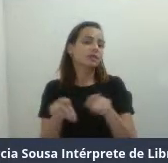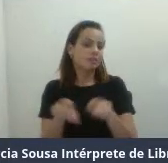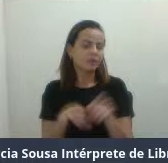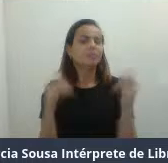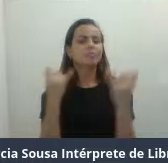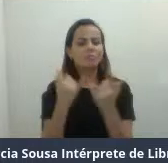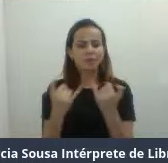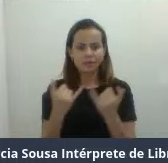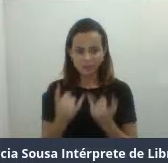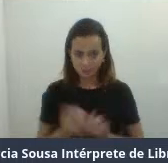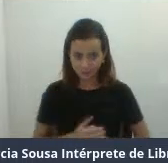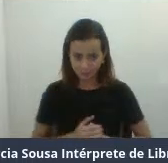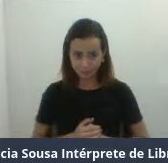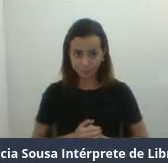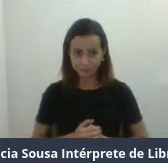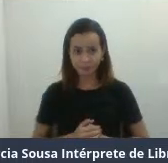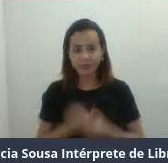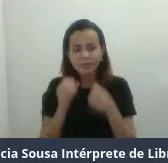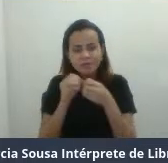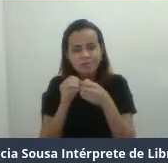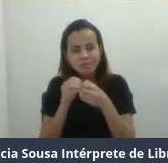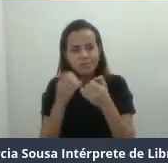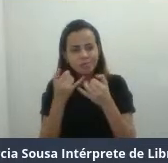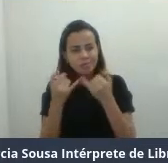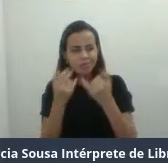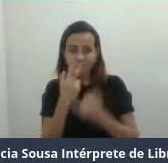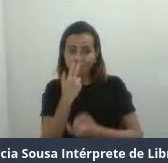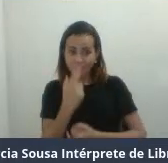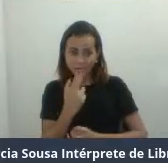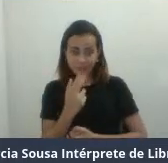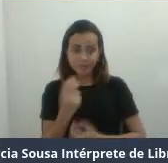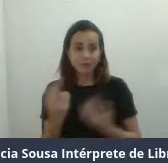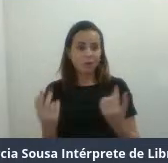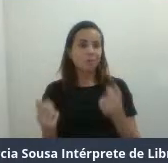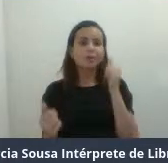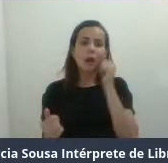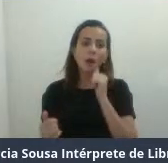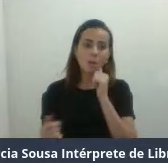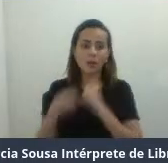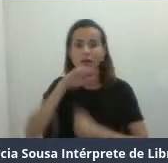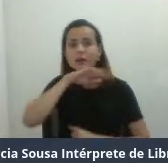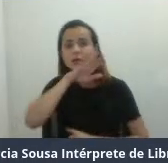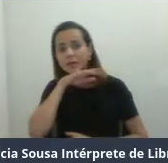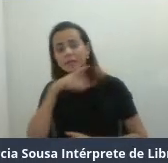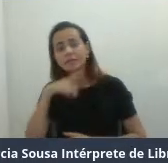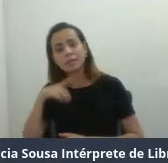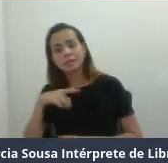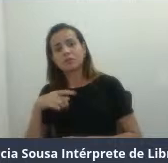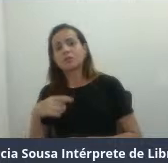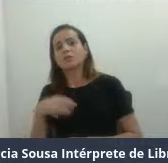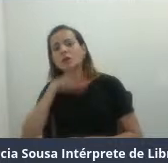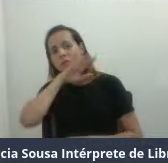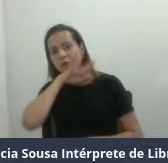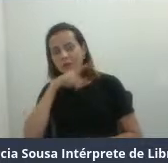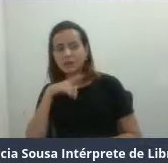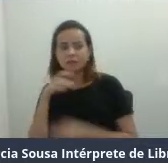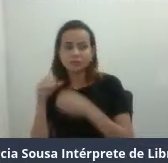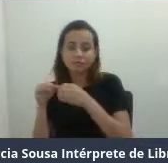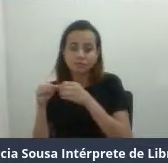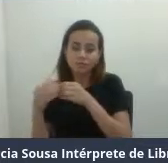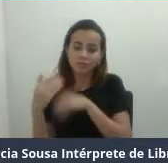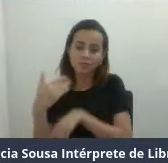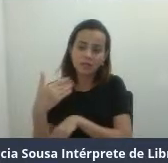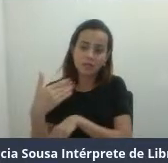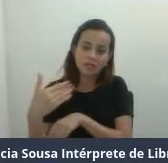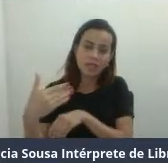próximas ao que ocorre com a mulher. Normalmente, ela ovula um pouquinho mais, mas tem um padrão muito